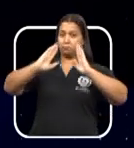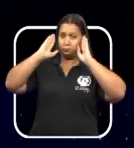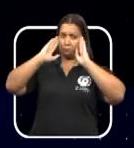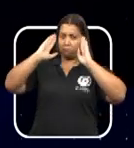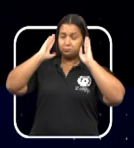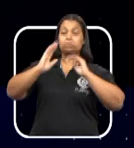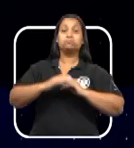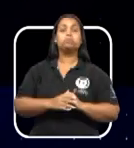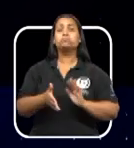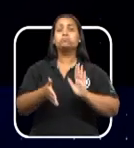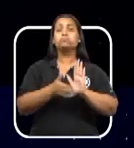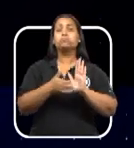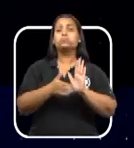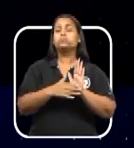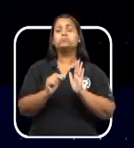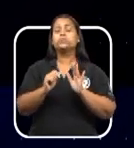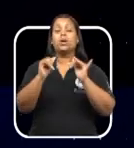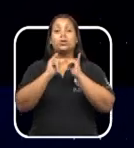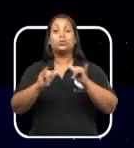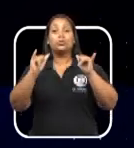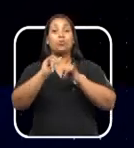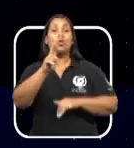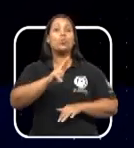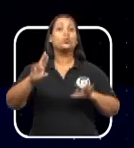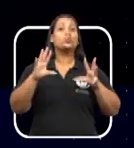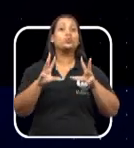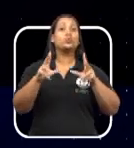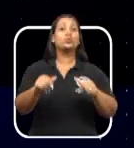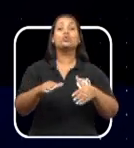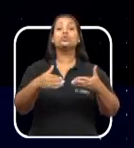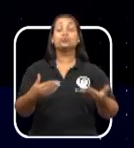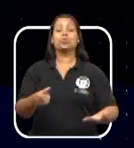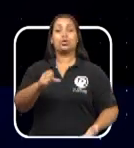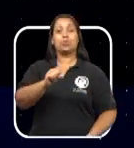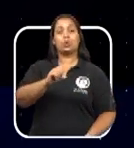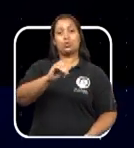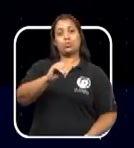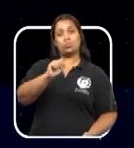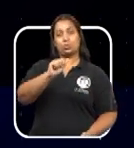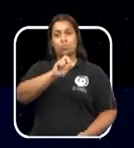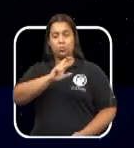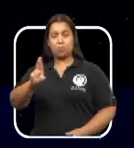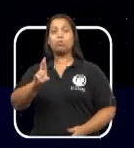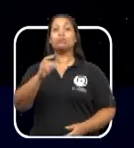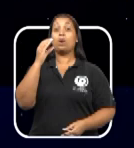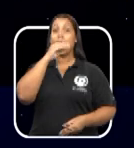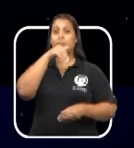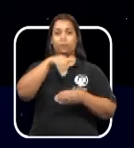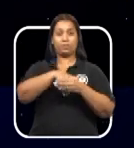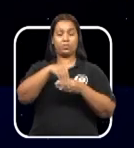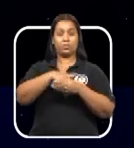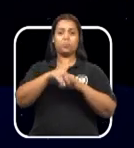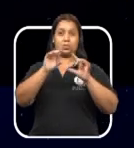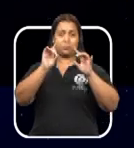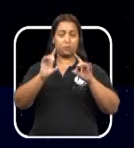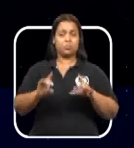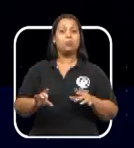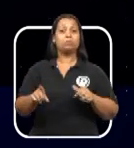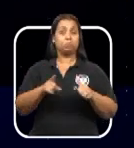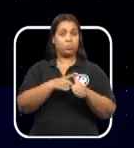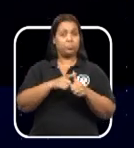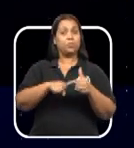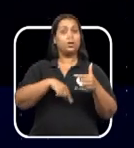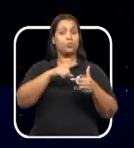proposta que declara de utilidade pública o Instituto Soar. A matéria foi aprovada em regime de urgência especial, ou seja, tanto em